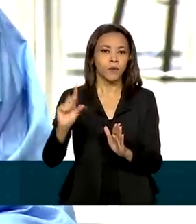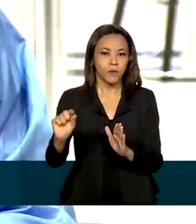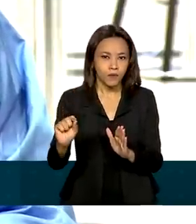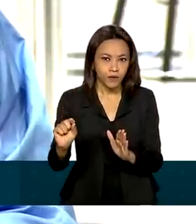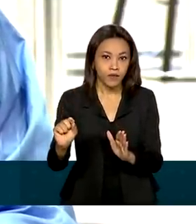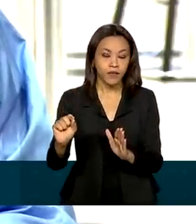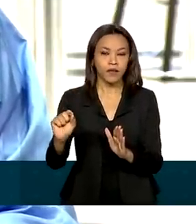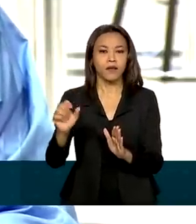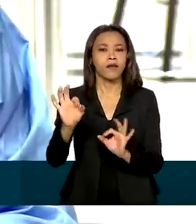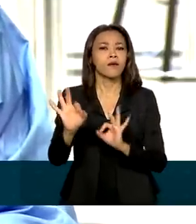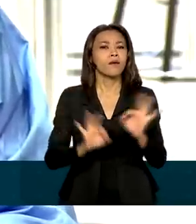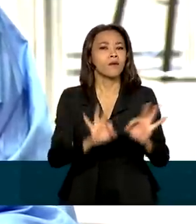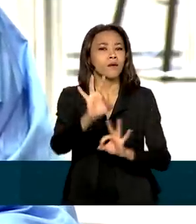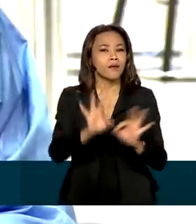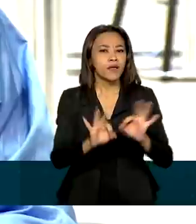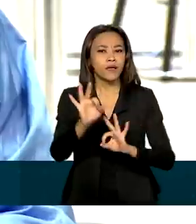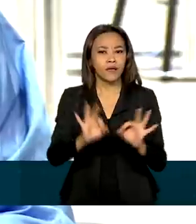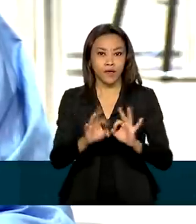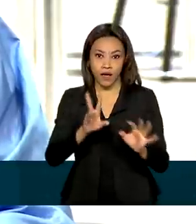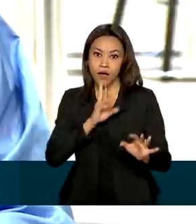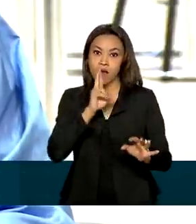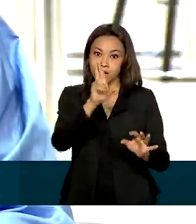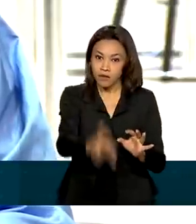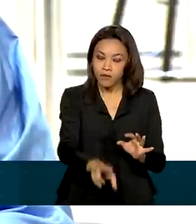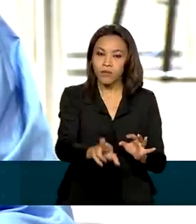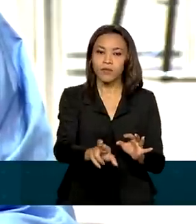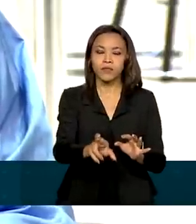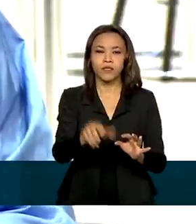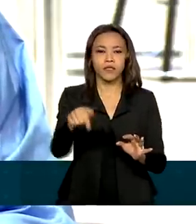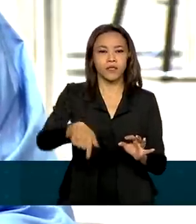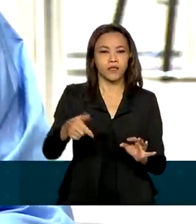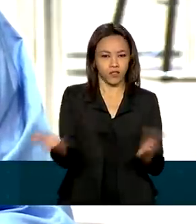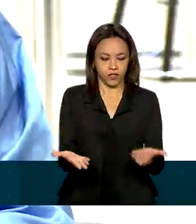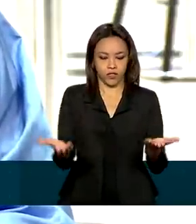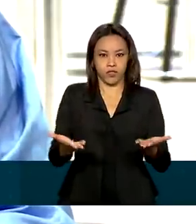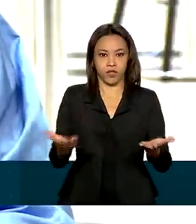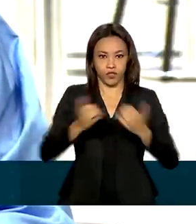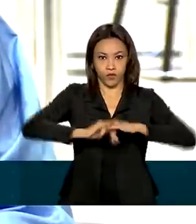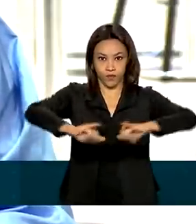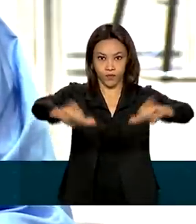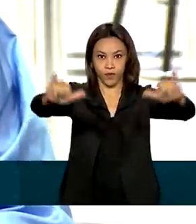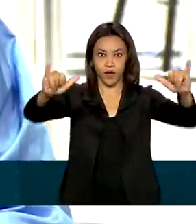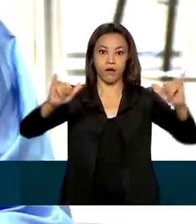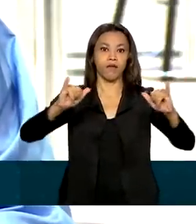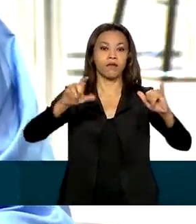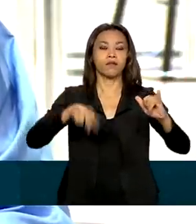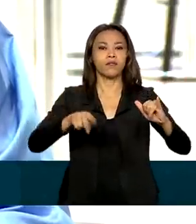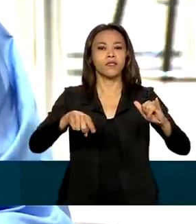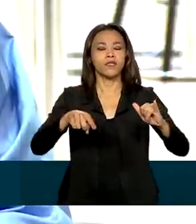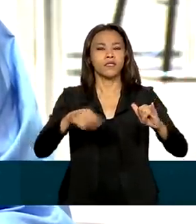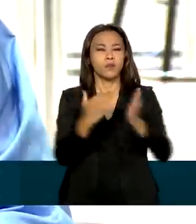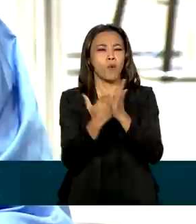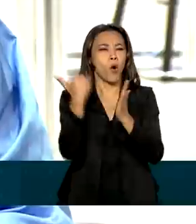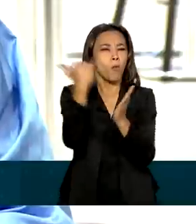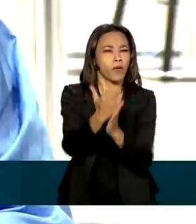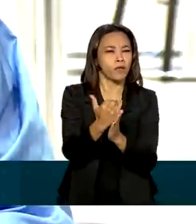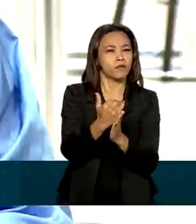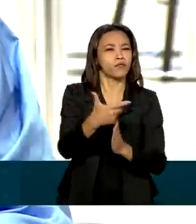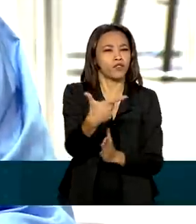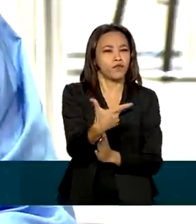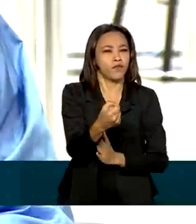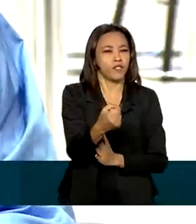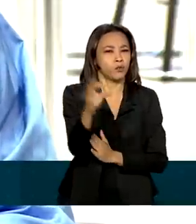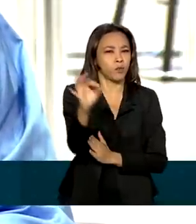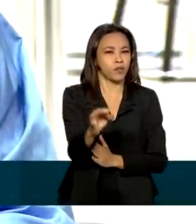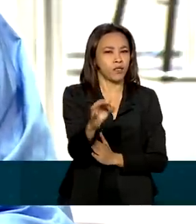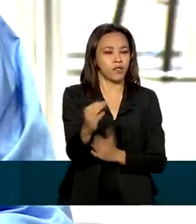até uma estimativa de que o resultado atual que fosse ser divulgado nos daria um aumento em torno de 20% do que